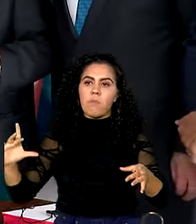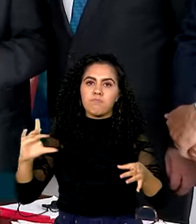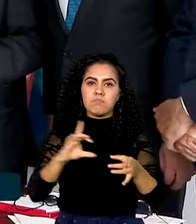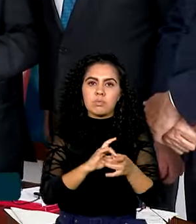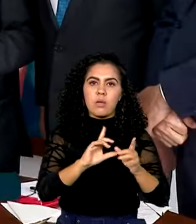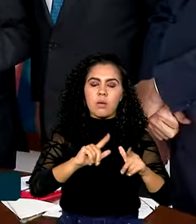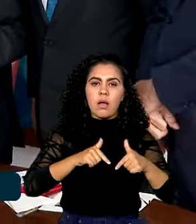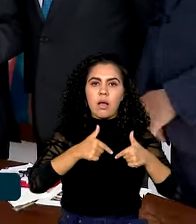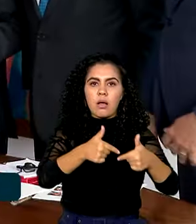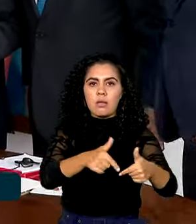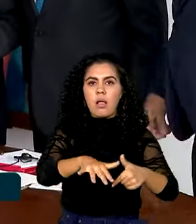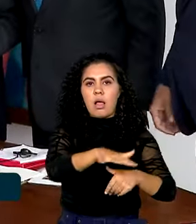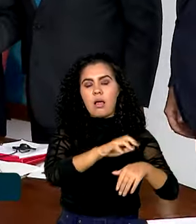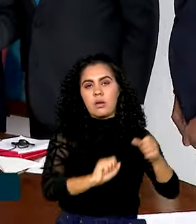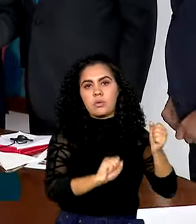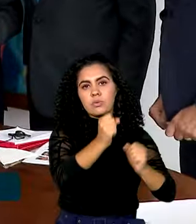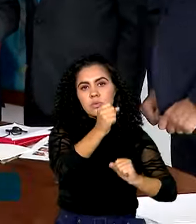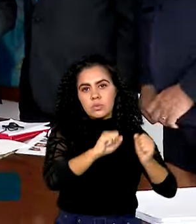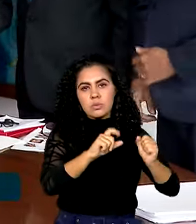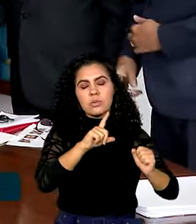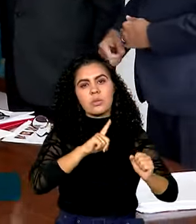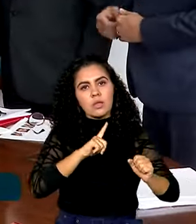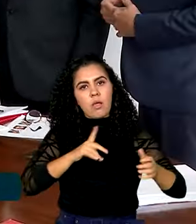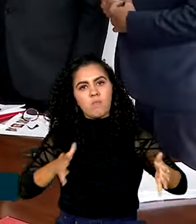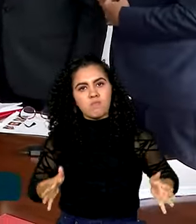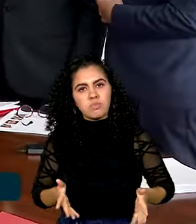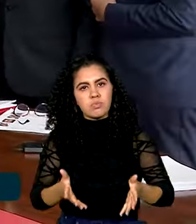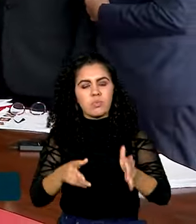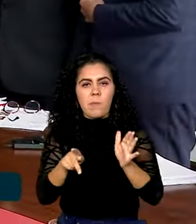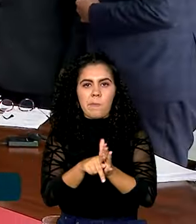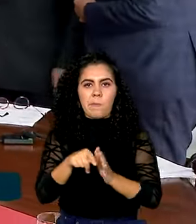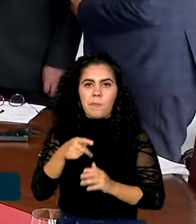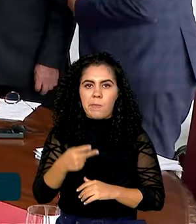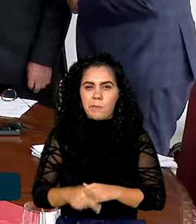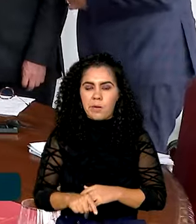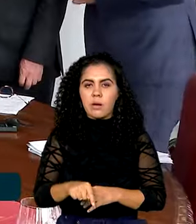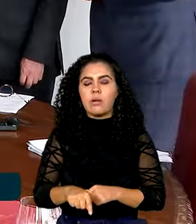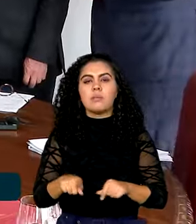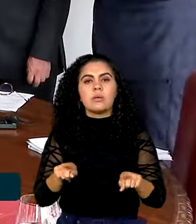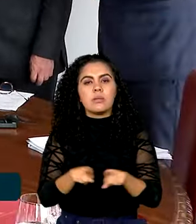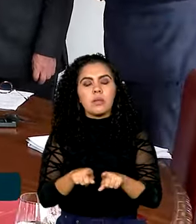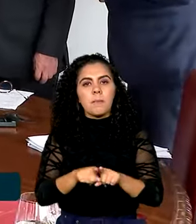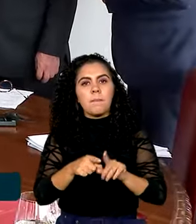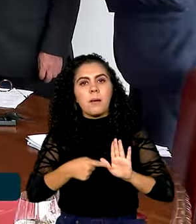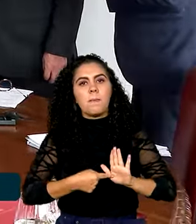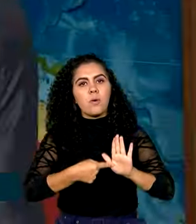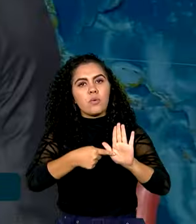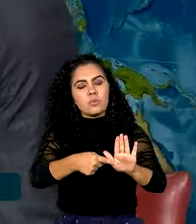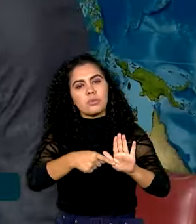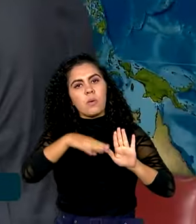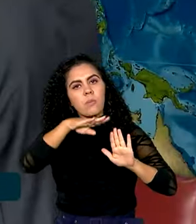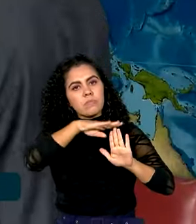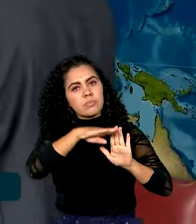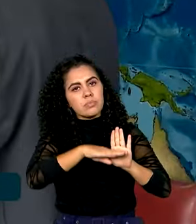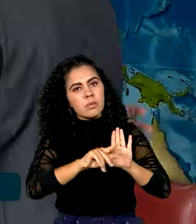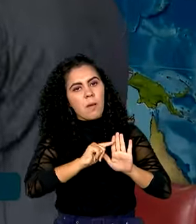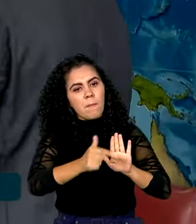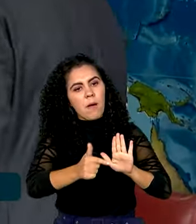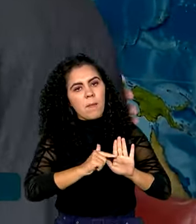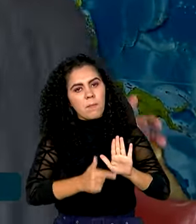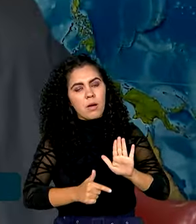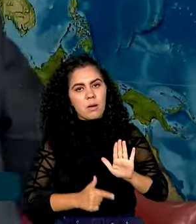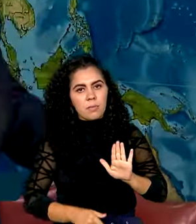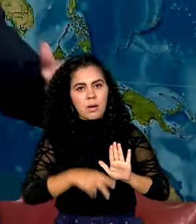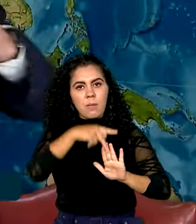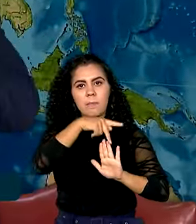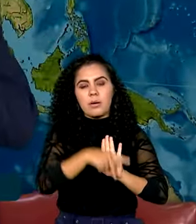reindustrialização que tem noteado o governo e exemplificou os programas Nova Indústria Brasil e o Novo PAC.